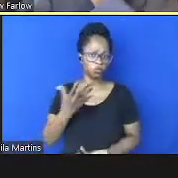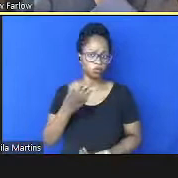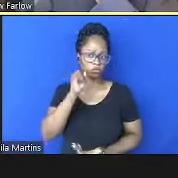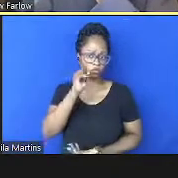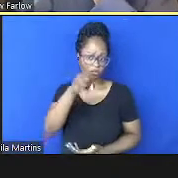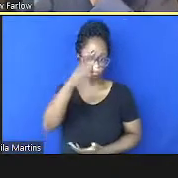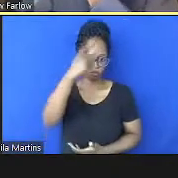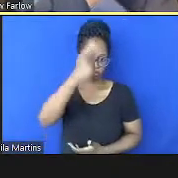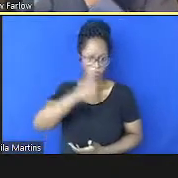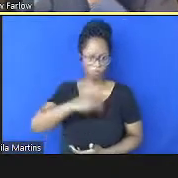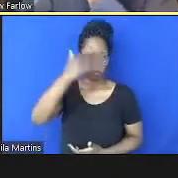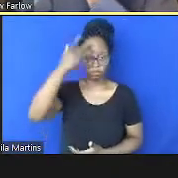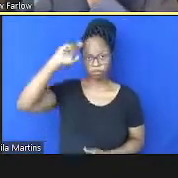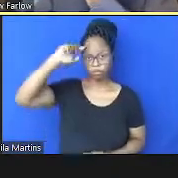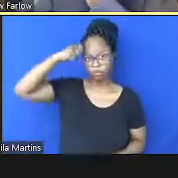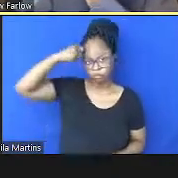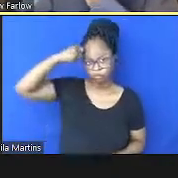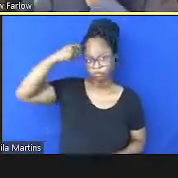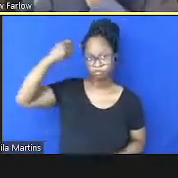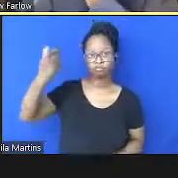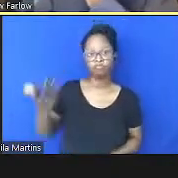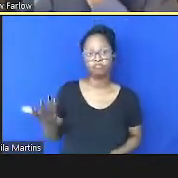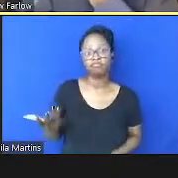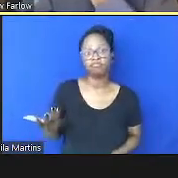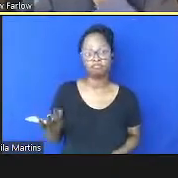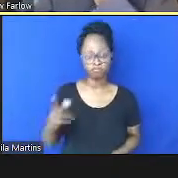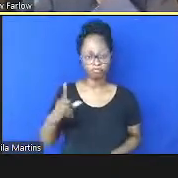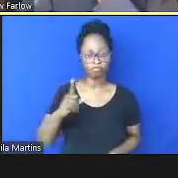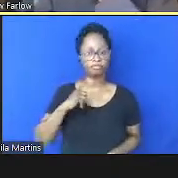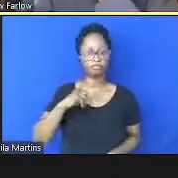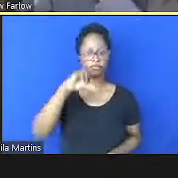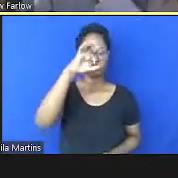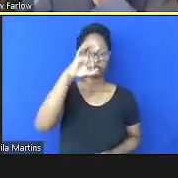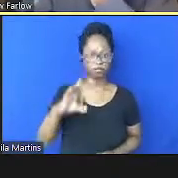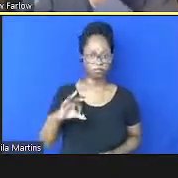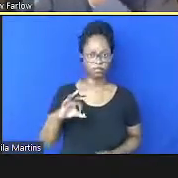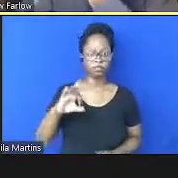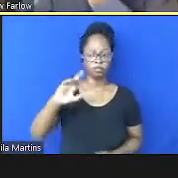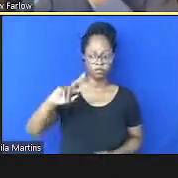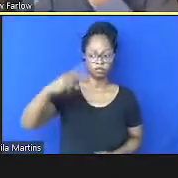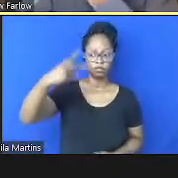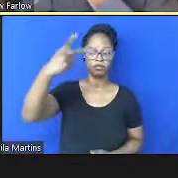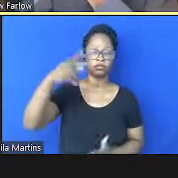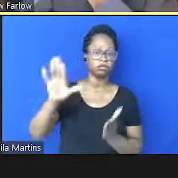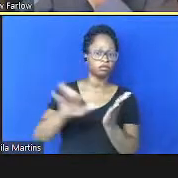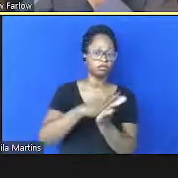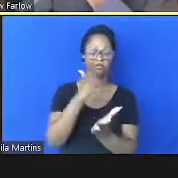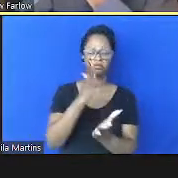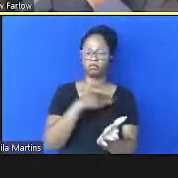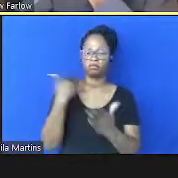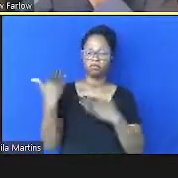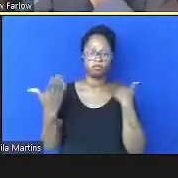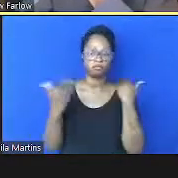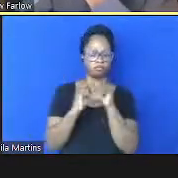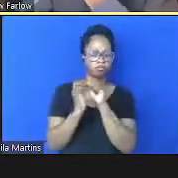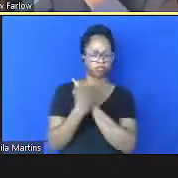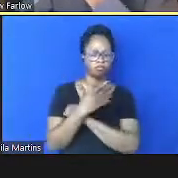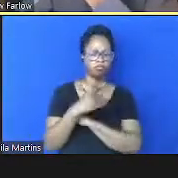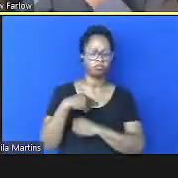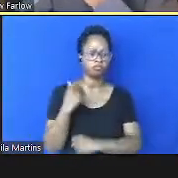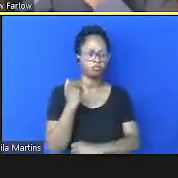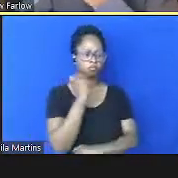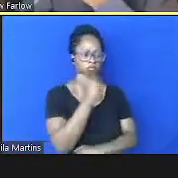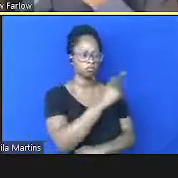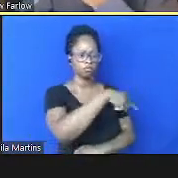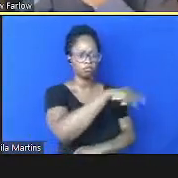pessoa negra você tem nove vezes mais chances de morrer de covid-19 do que se você for